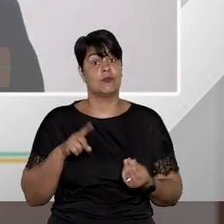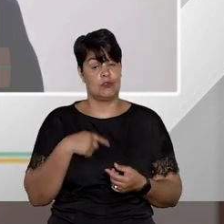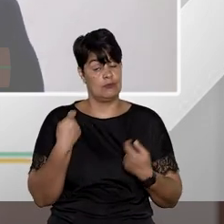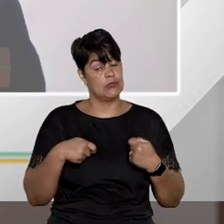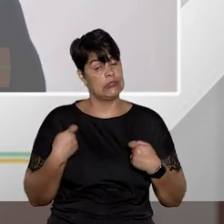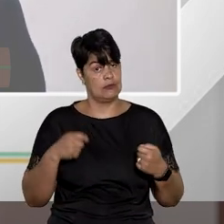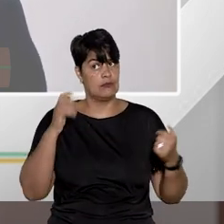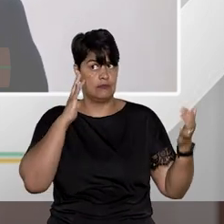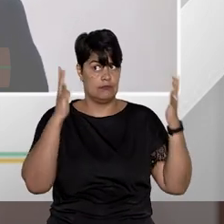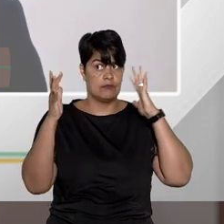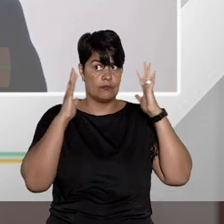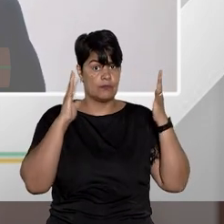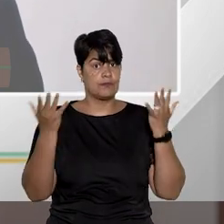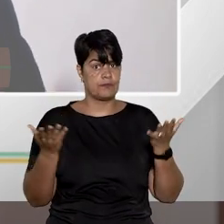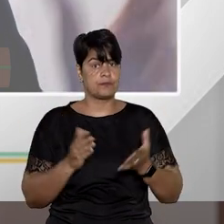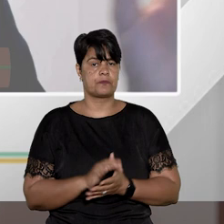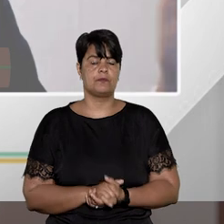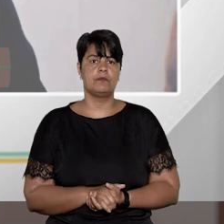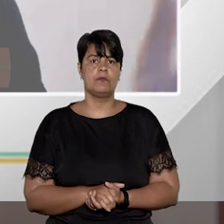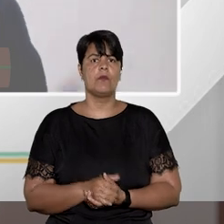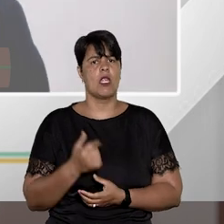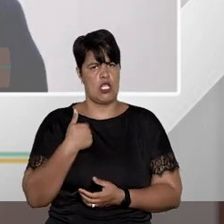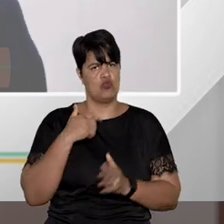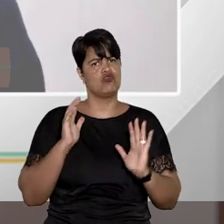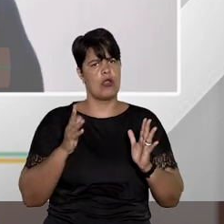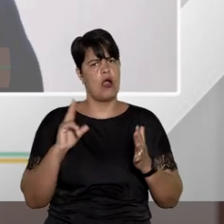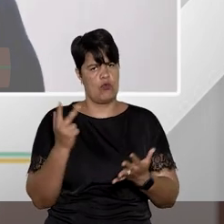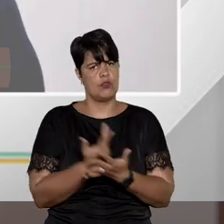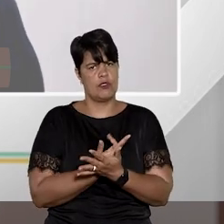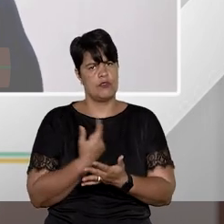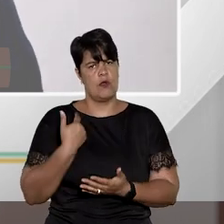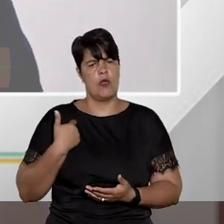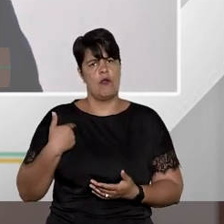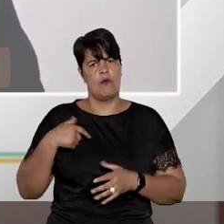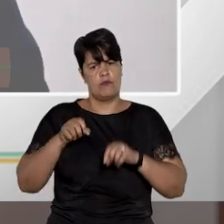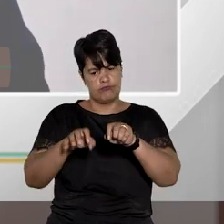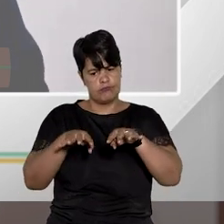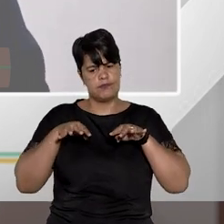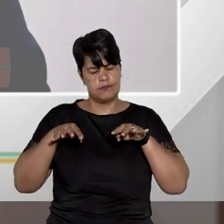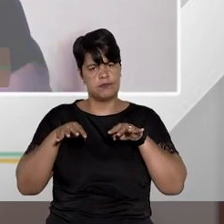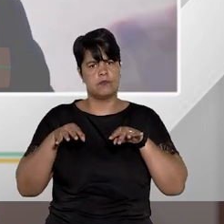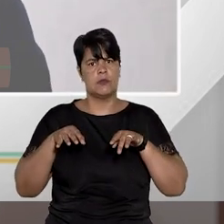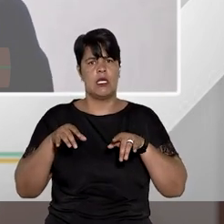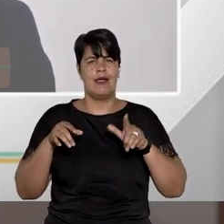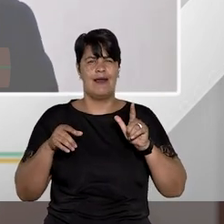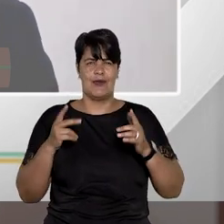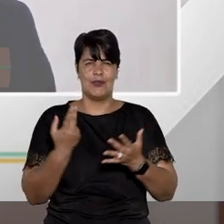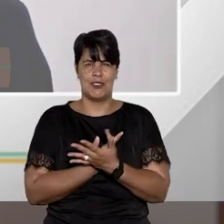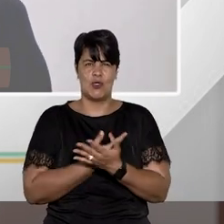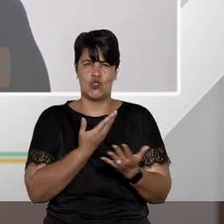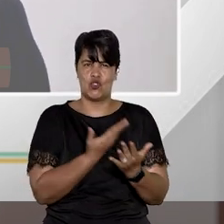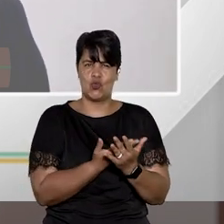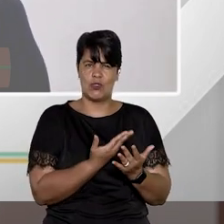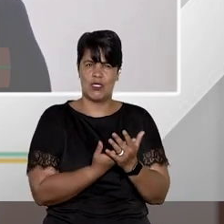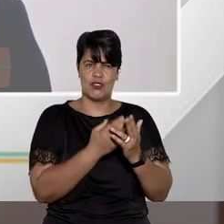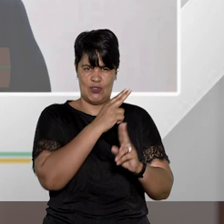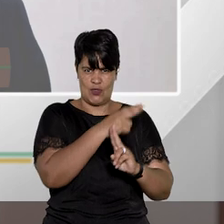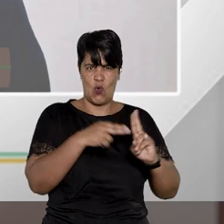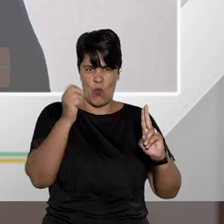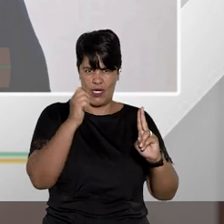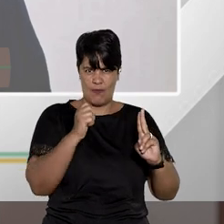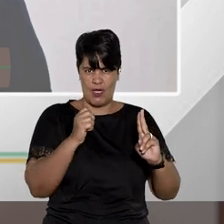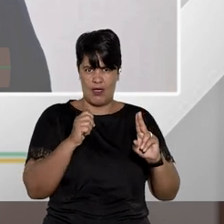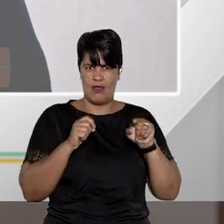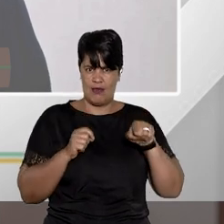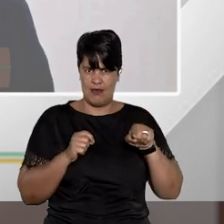ter esse palizamento. Eu tive a oportunidade em audiência de custódia de receber o caso de um estudante da Universidade de Brasília